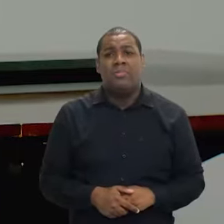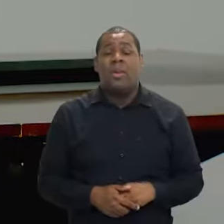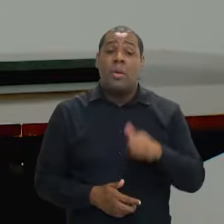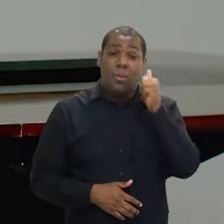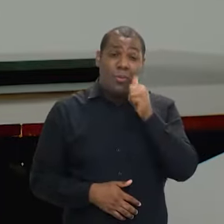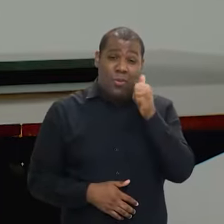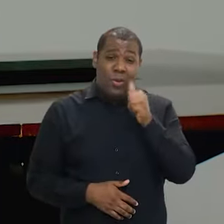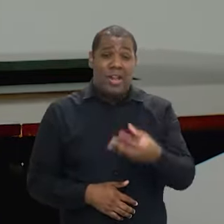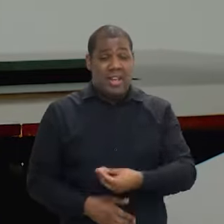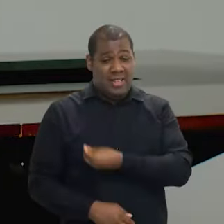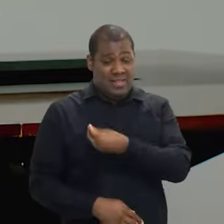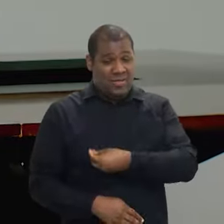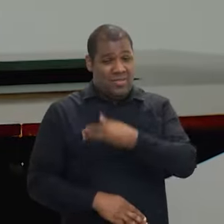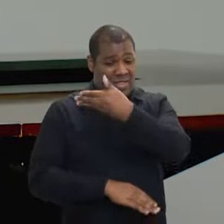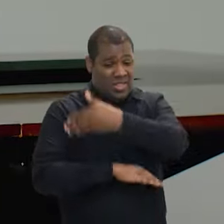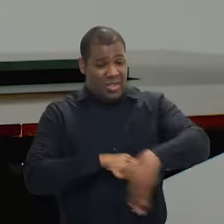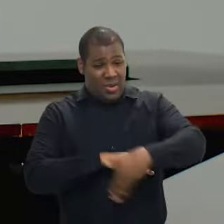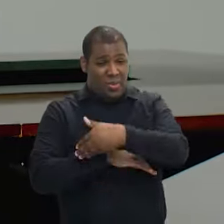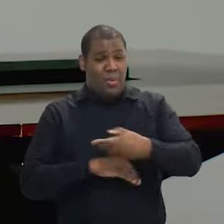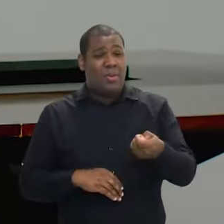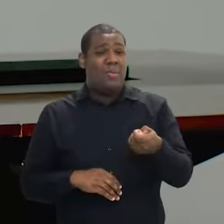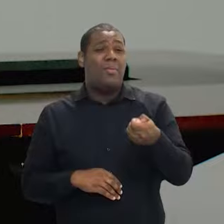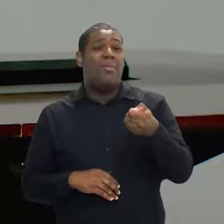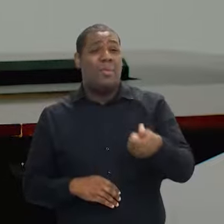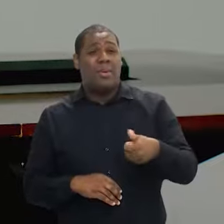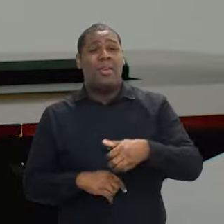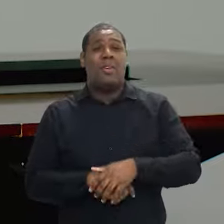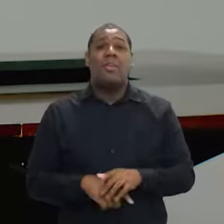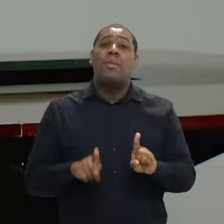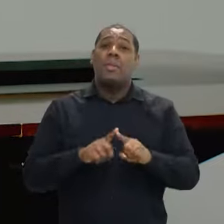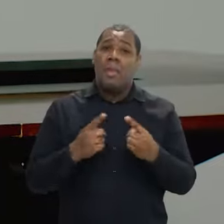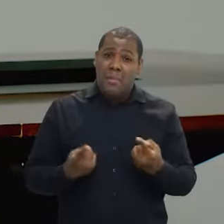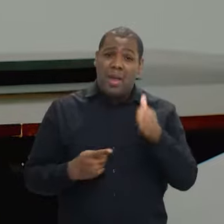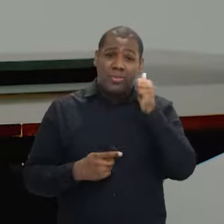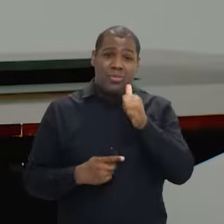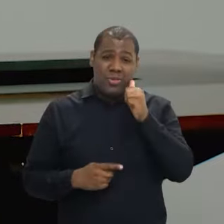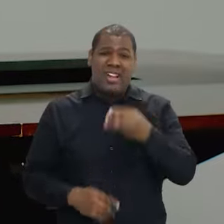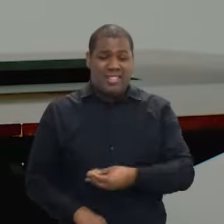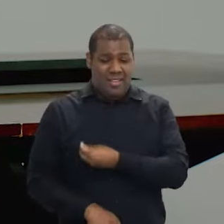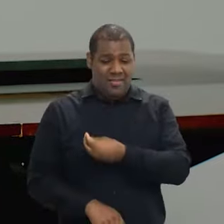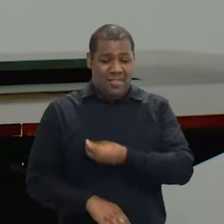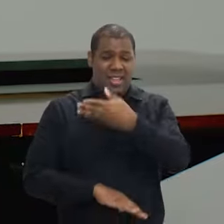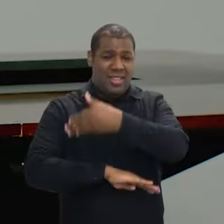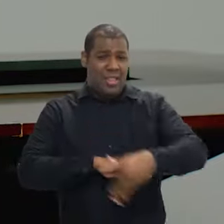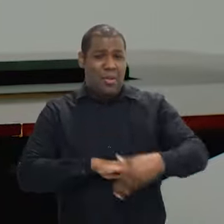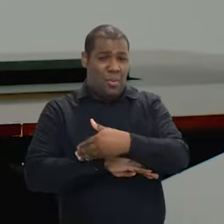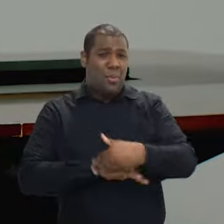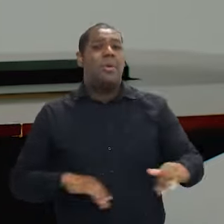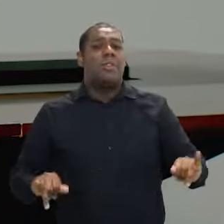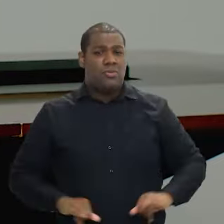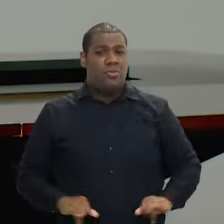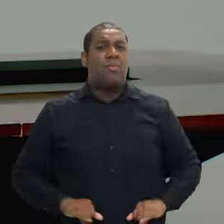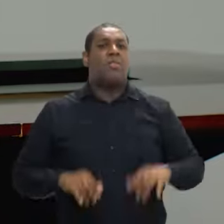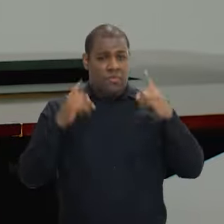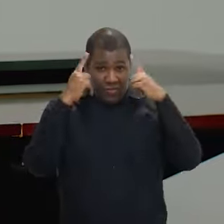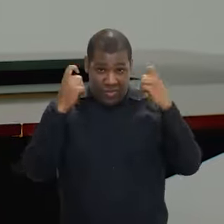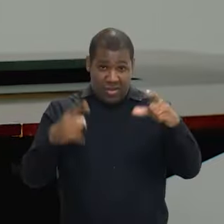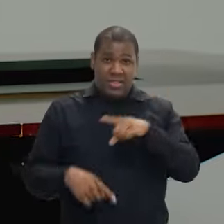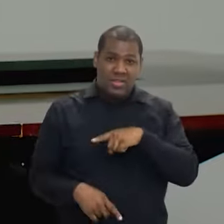menor considerado em situação de rua, mas é o que mais sofre violência. Então nós